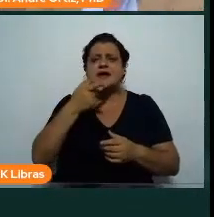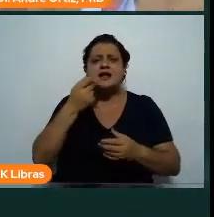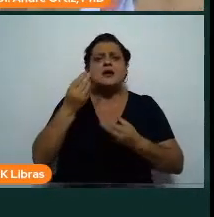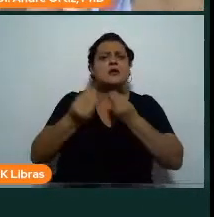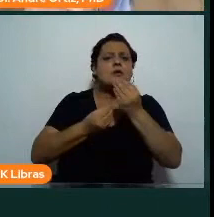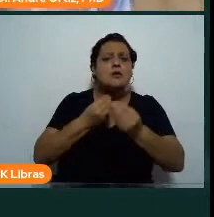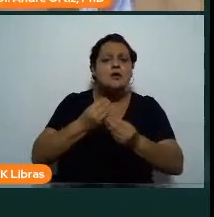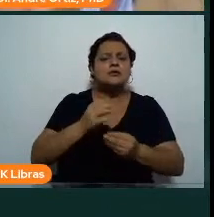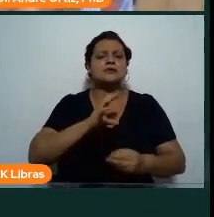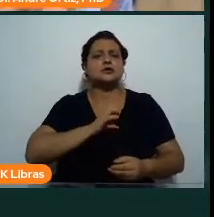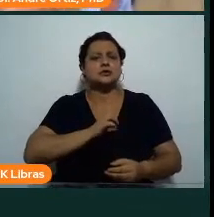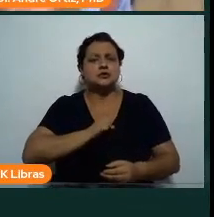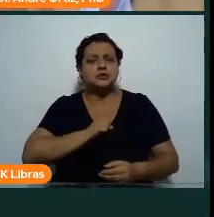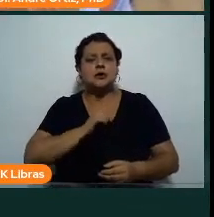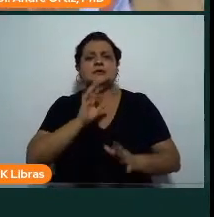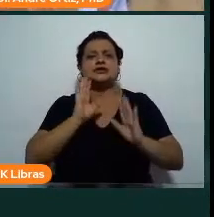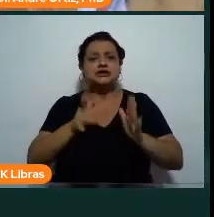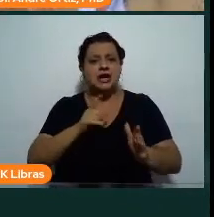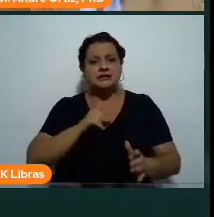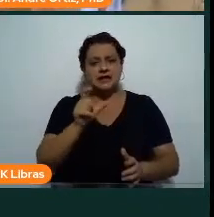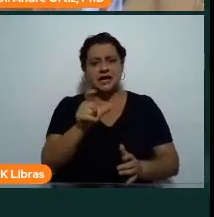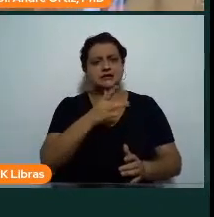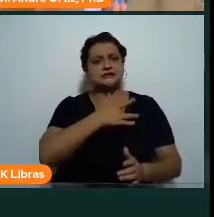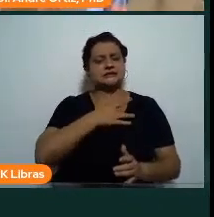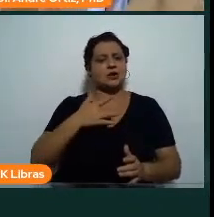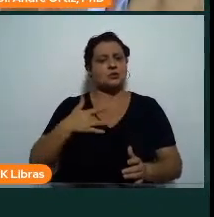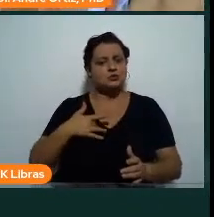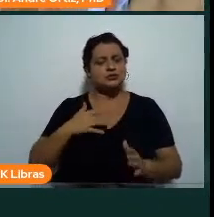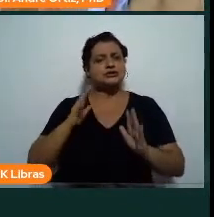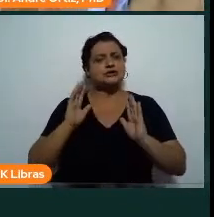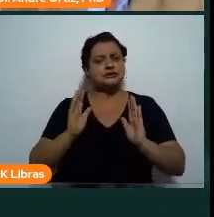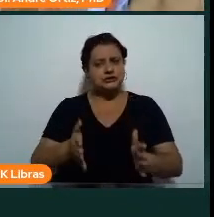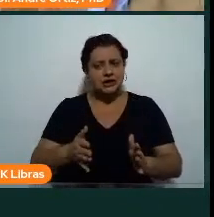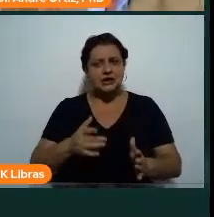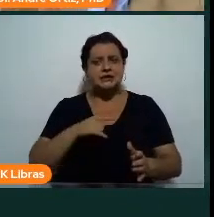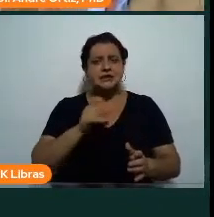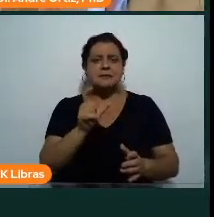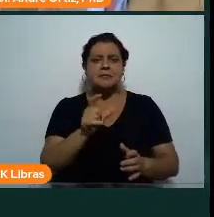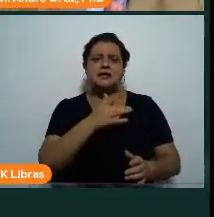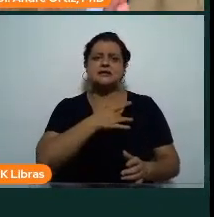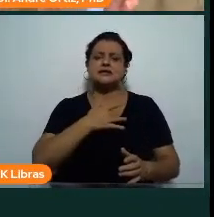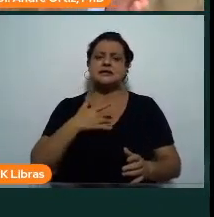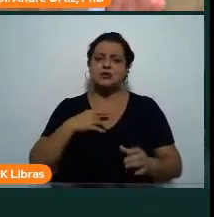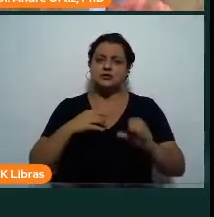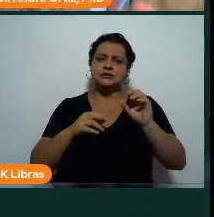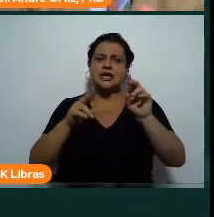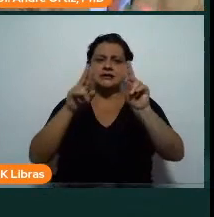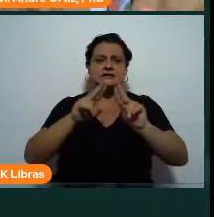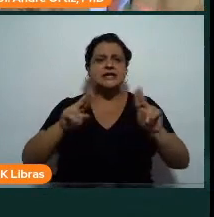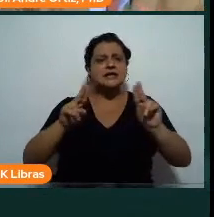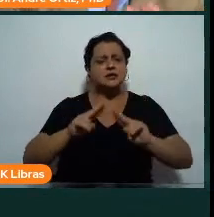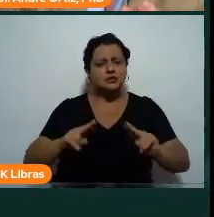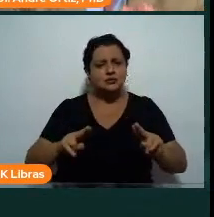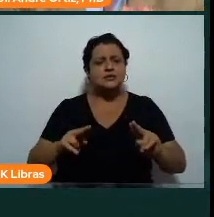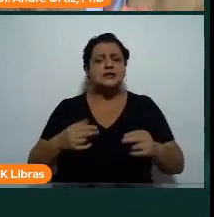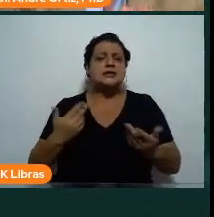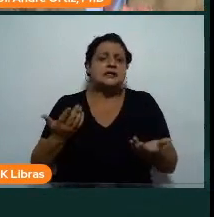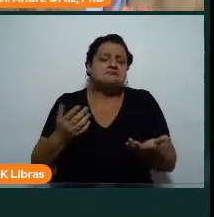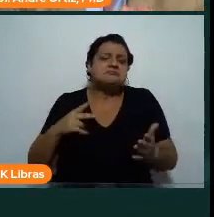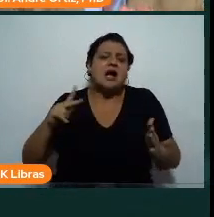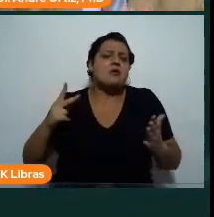clientes que já utilizaram os nossos planos da CNU e que por algum problema